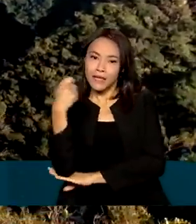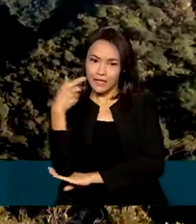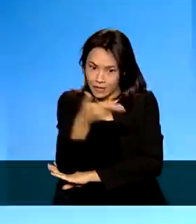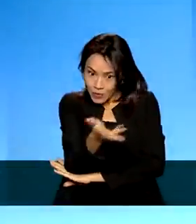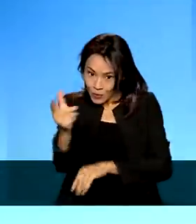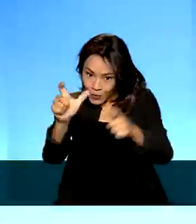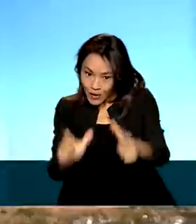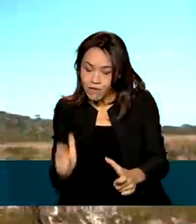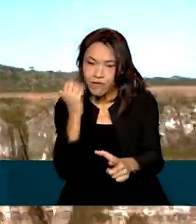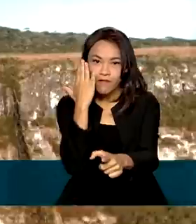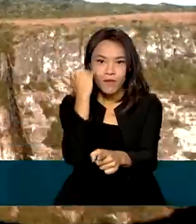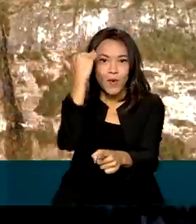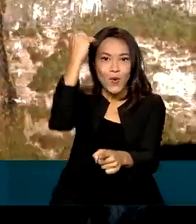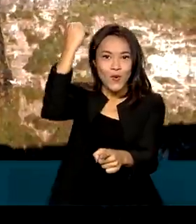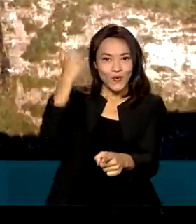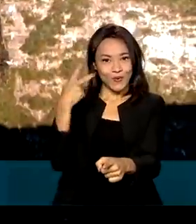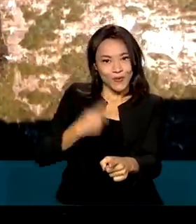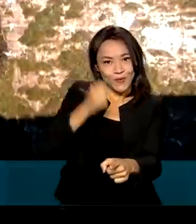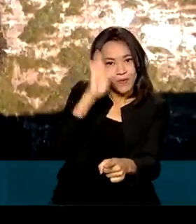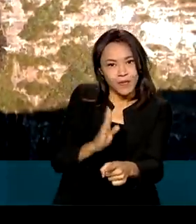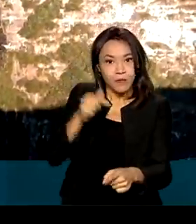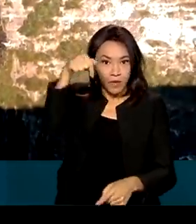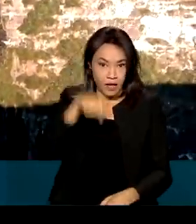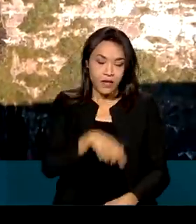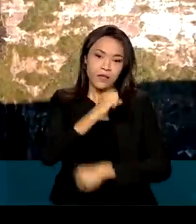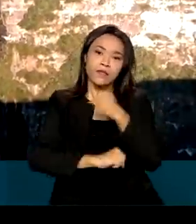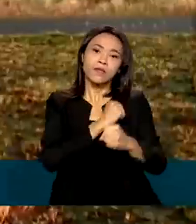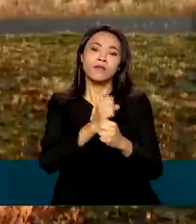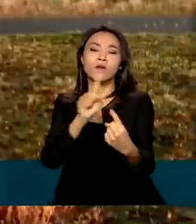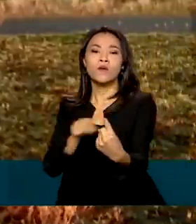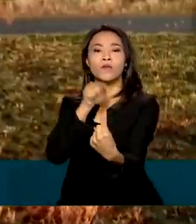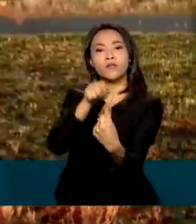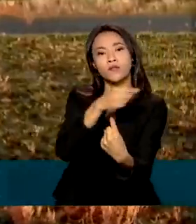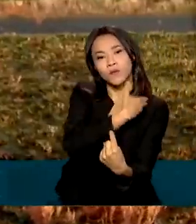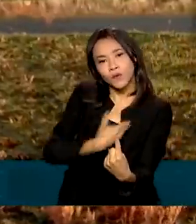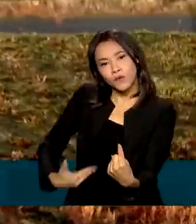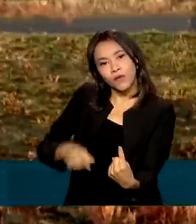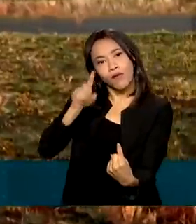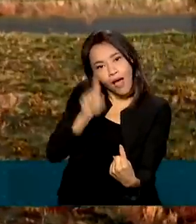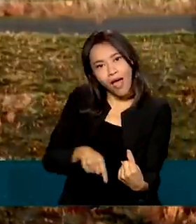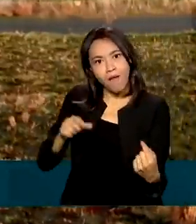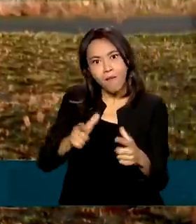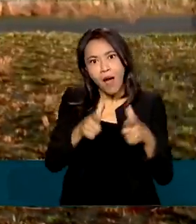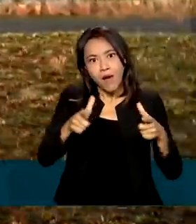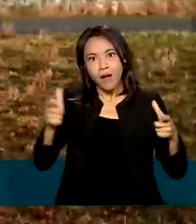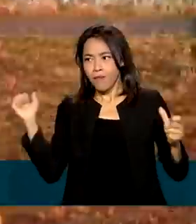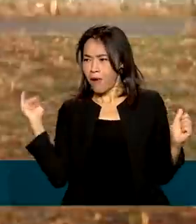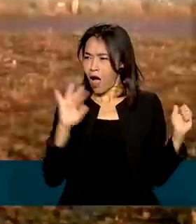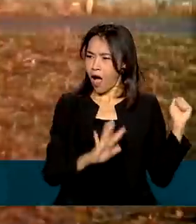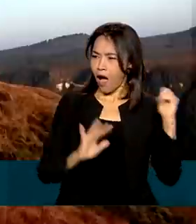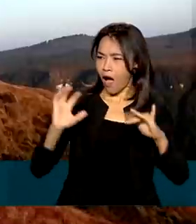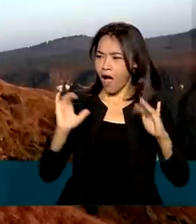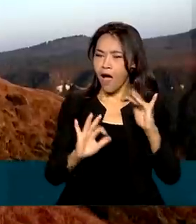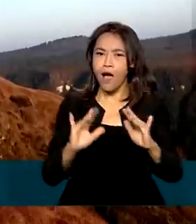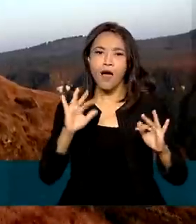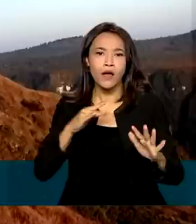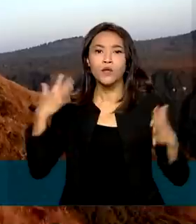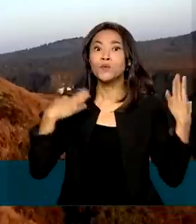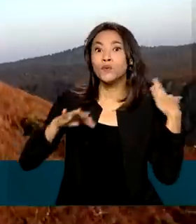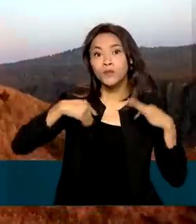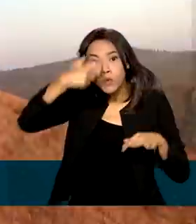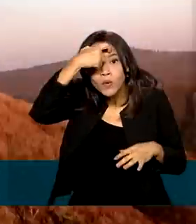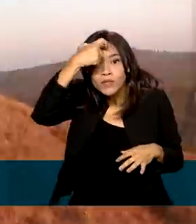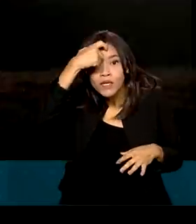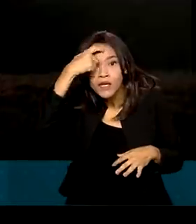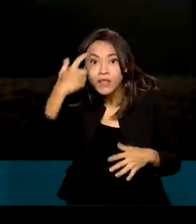famosos cânions brasileiros. Para este ano, a meta do governo é ampliar a visitação e o turismo consciente, com a conservação